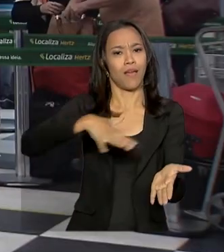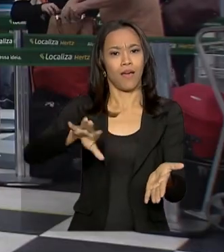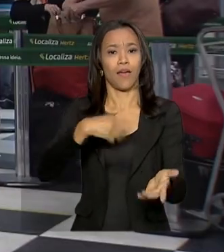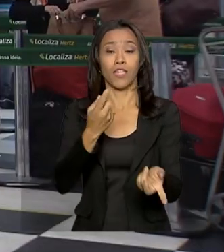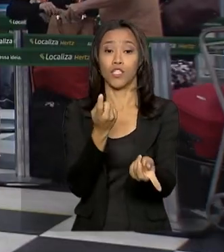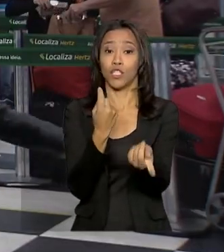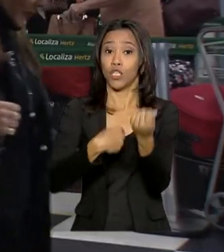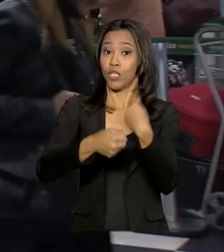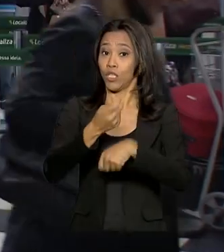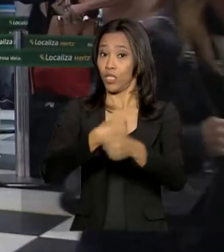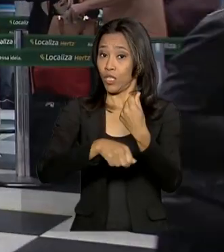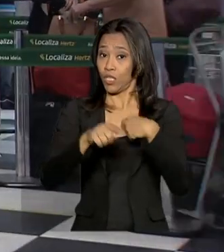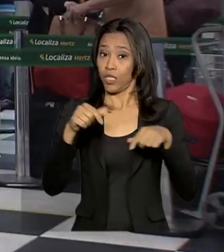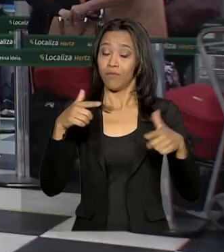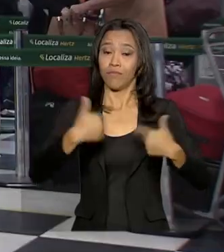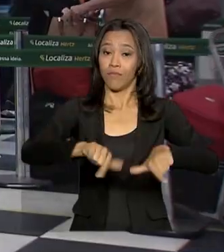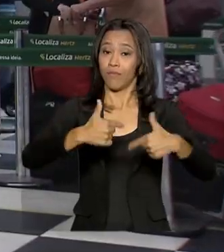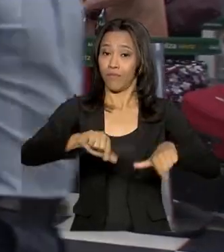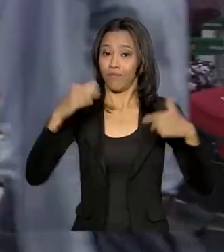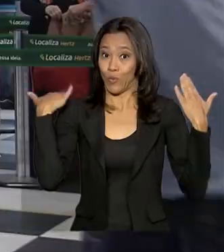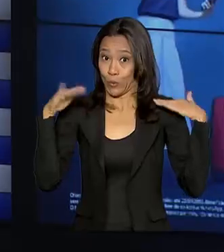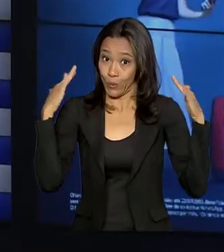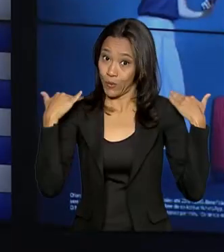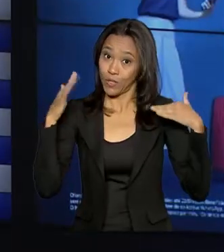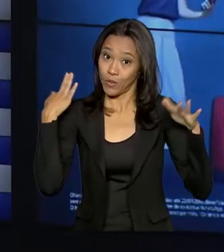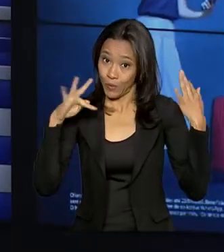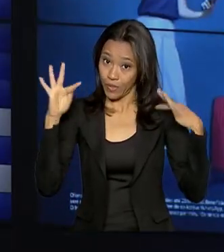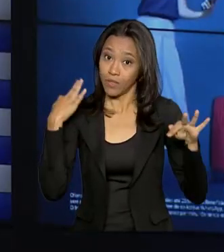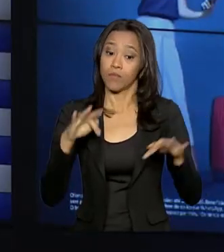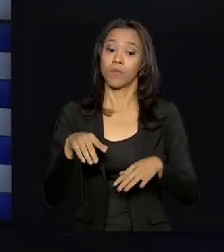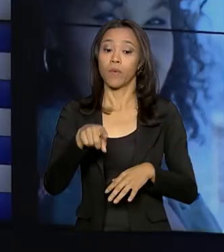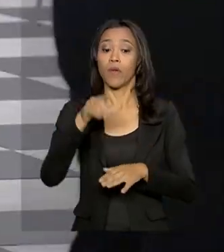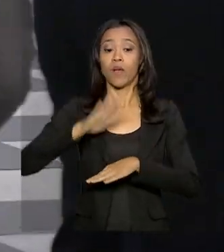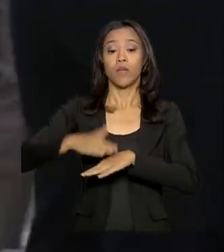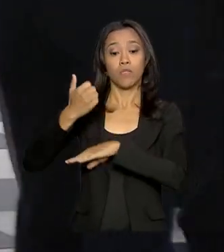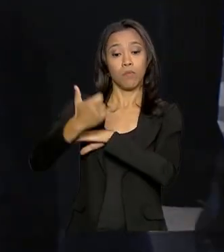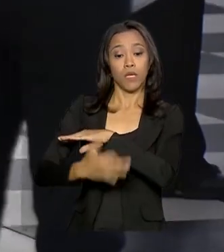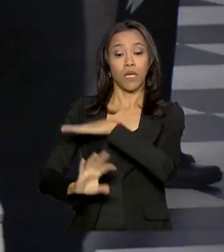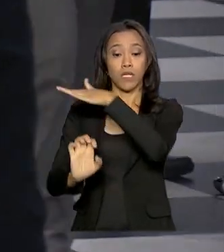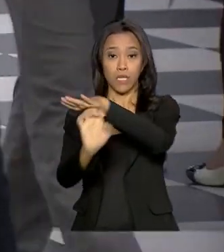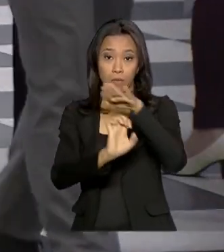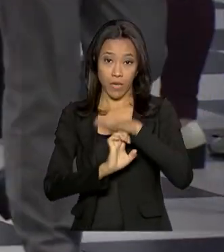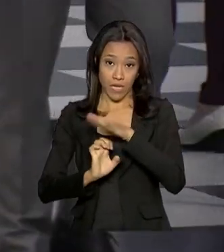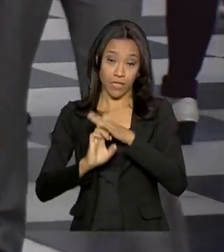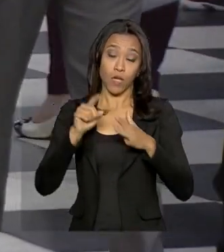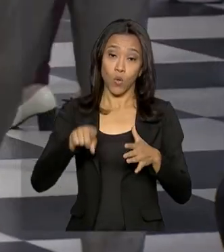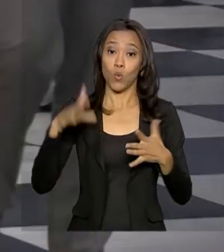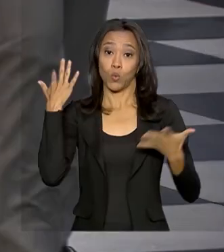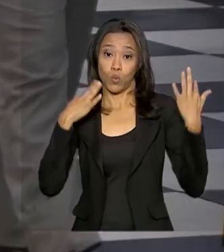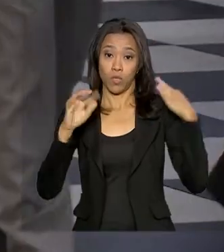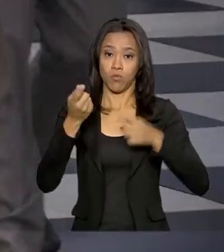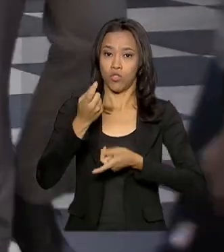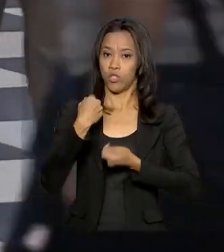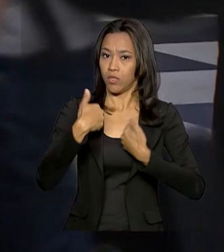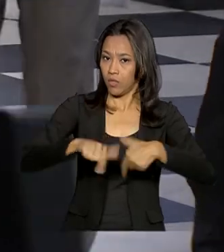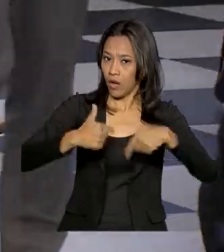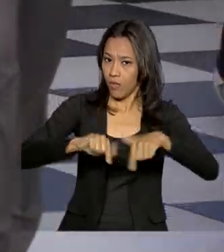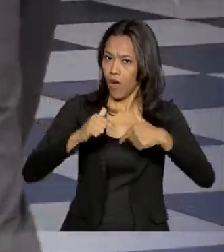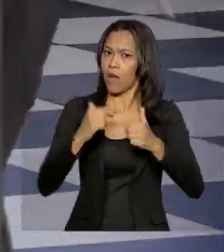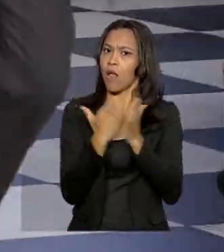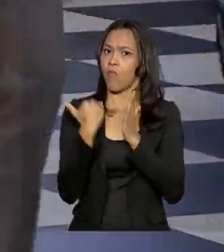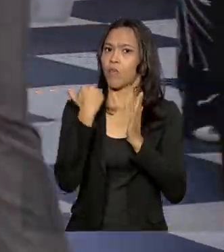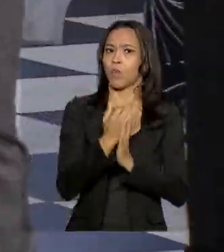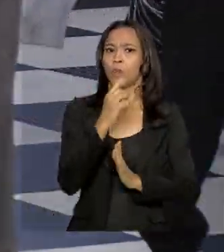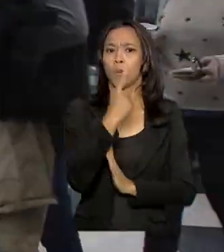De acordo com a Associação Brasileira das Agências de Viagens Corporativas, o turismo de negócios cresceu 15% no